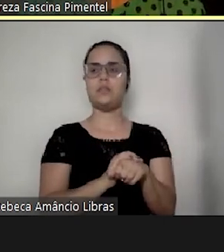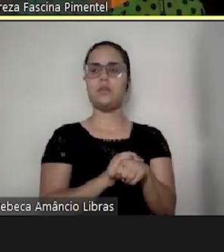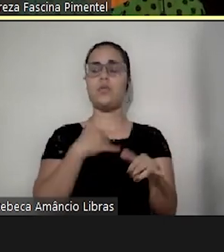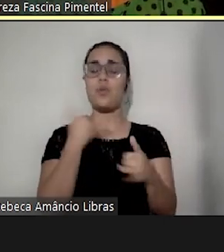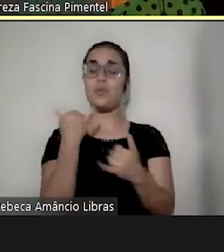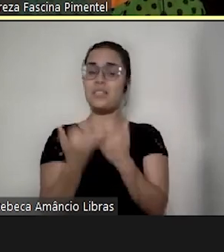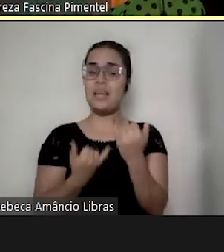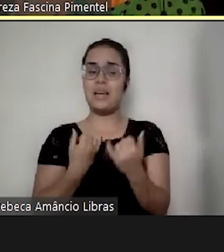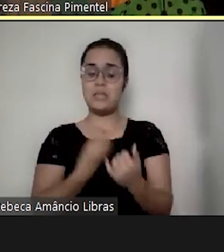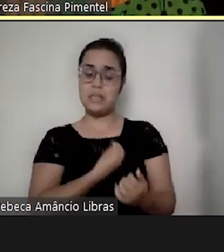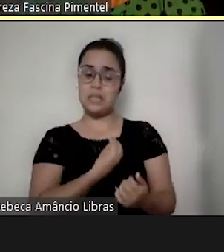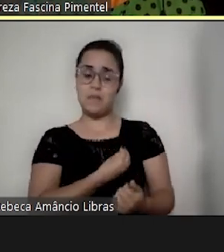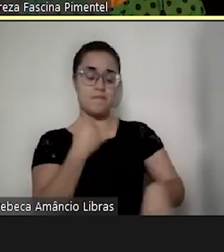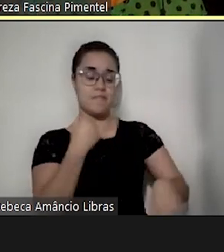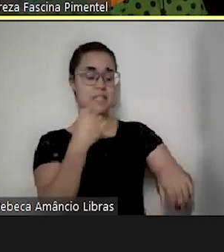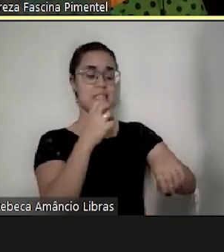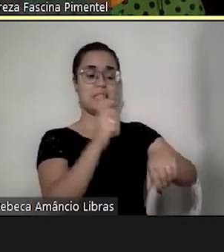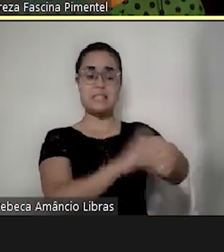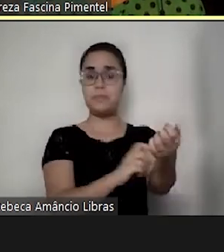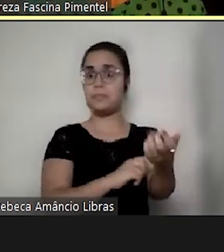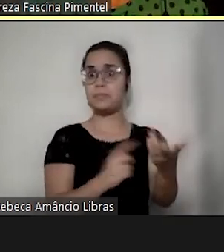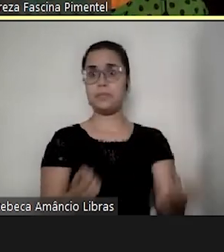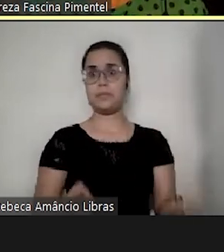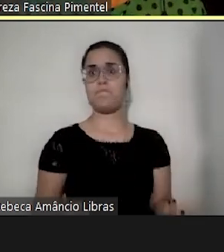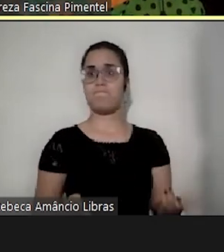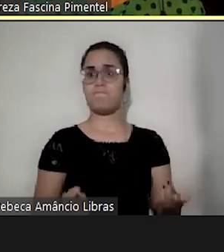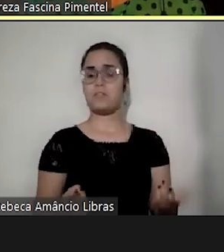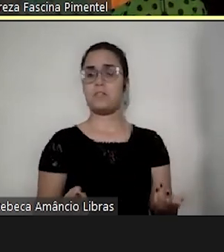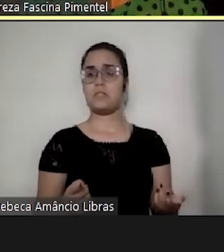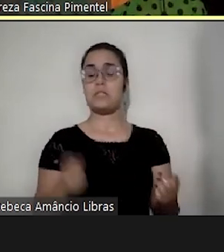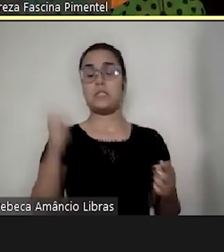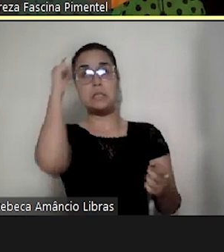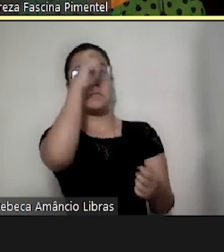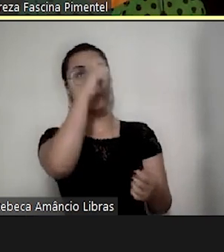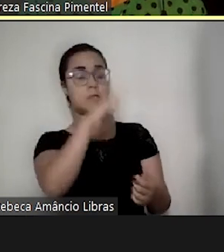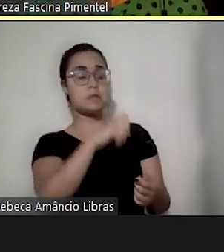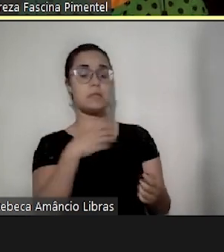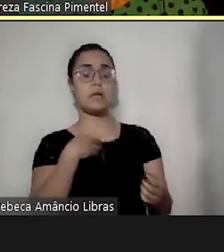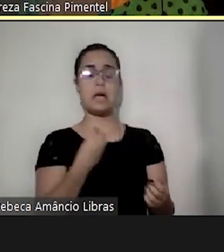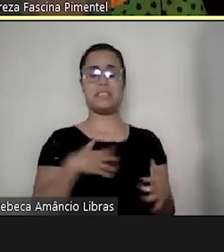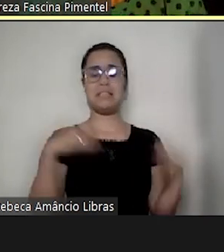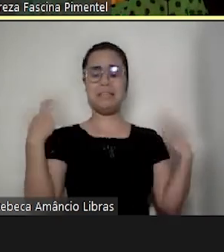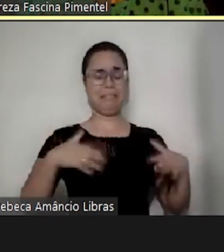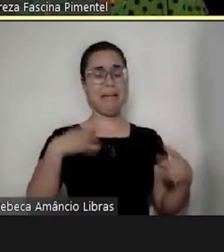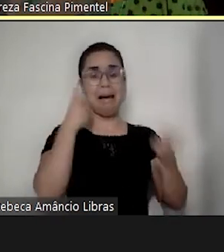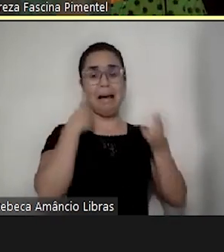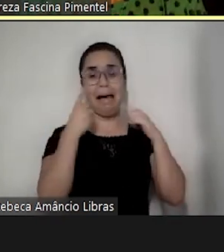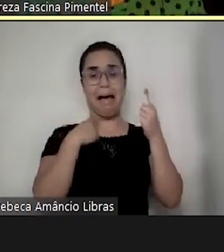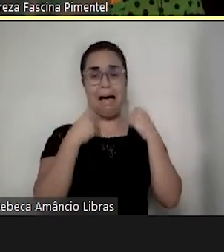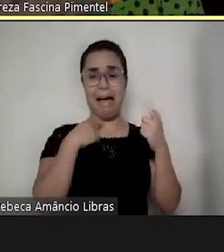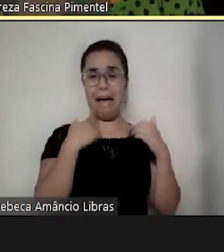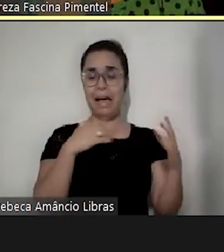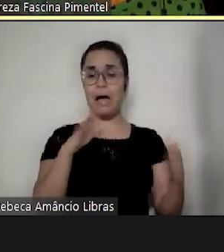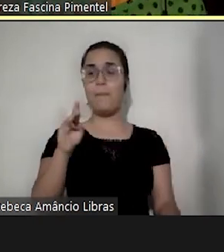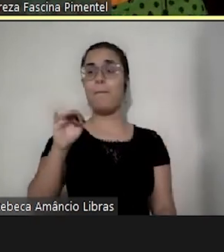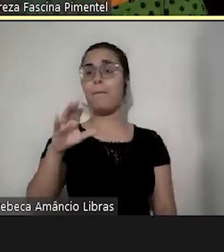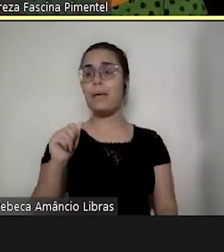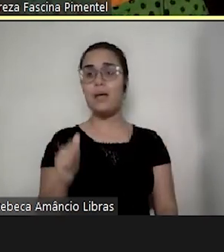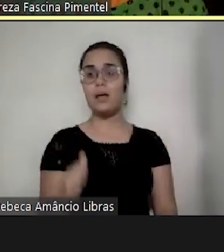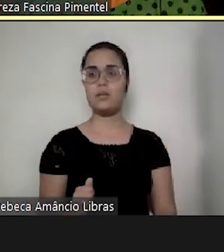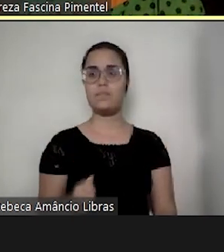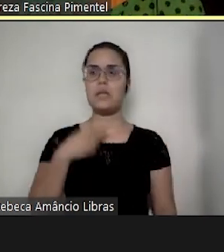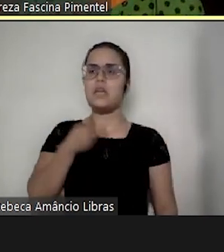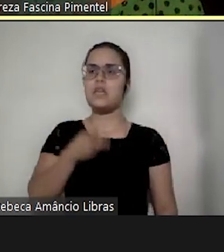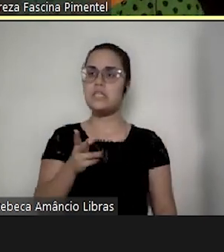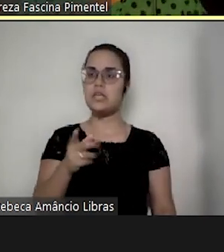agressivo, através dos desafios, da birra, e eu ali, sempre colocando